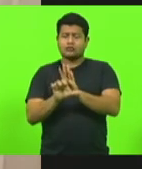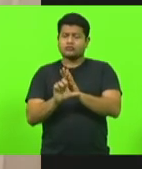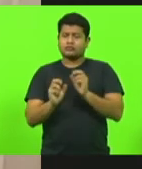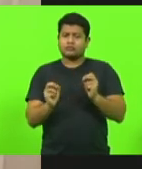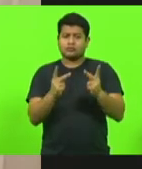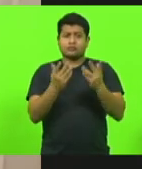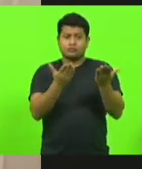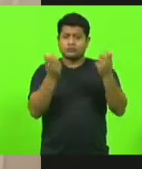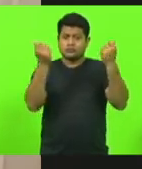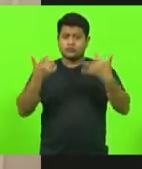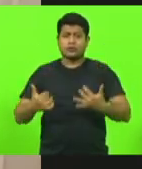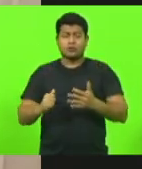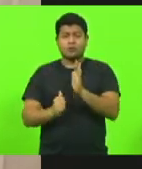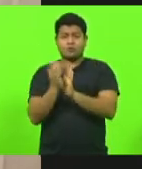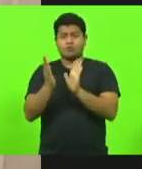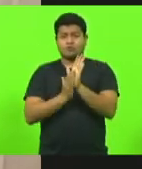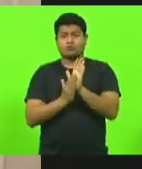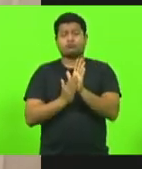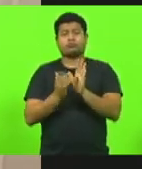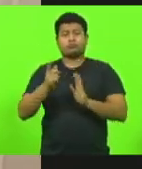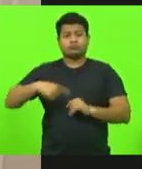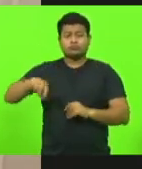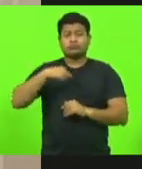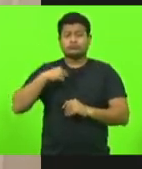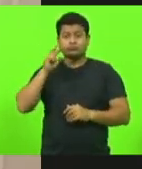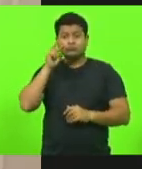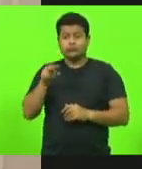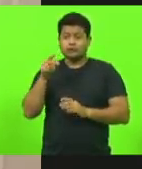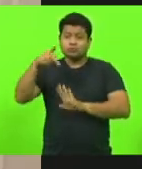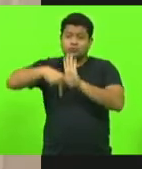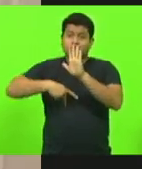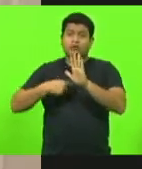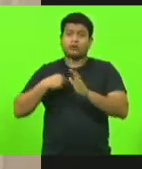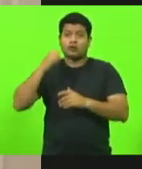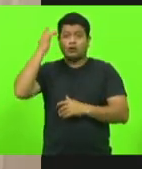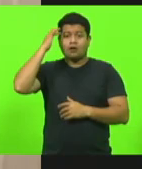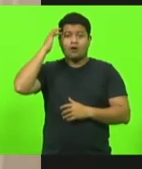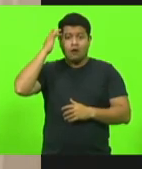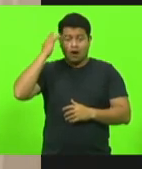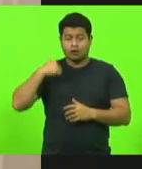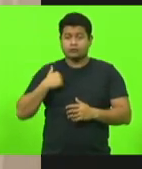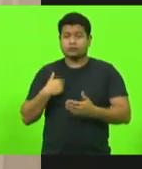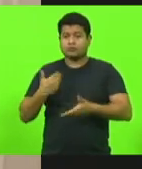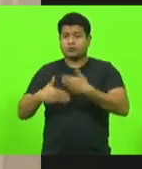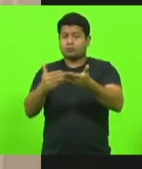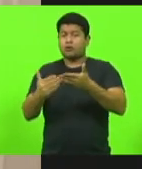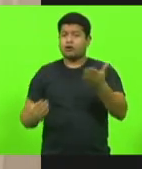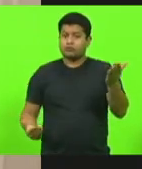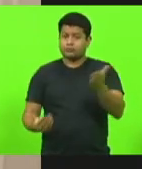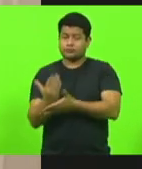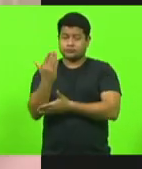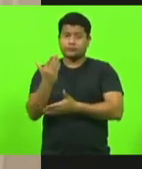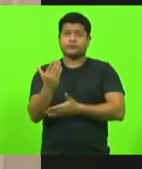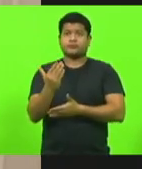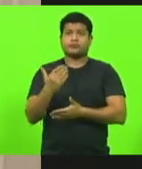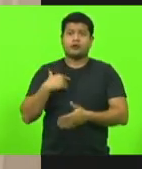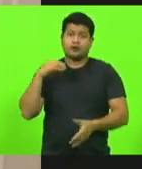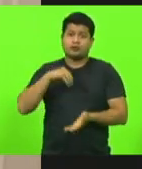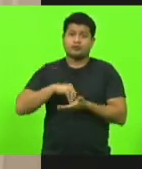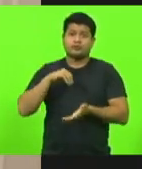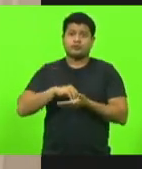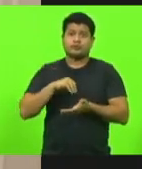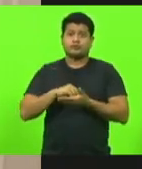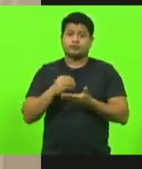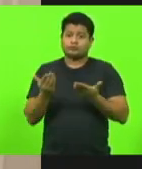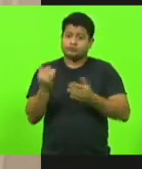multa, né? Vindo o projeto, acredito que vai passar por unanimidade, né? O que faltou, a internet